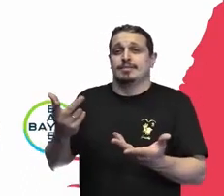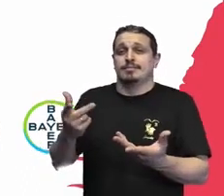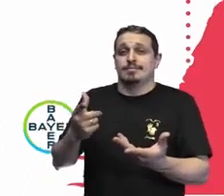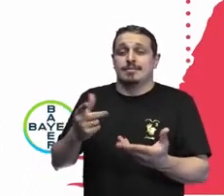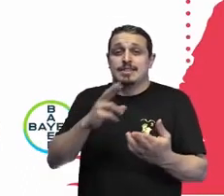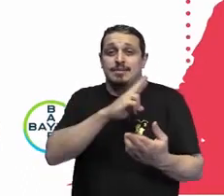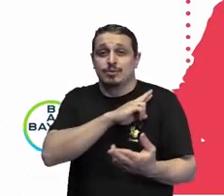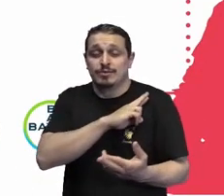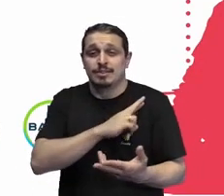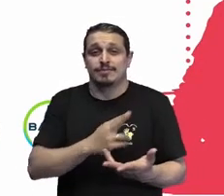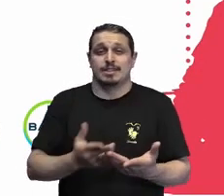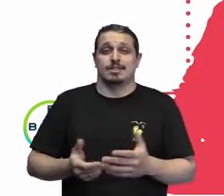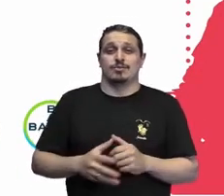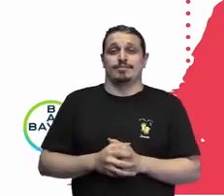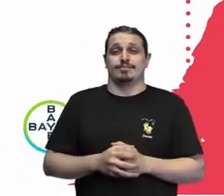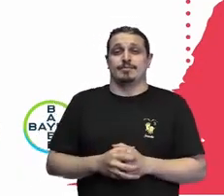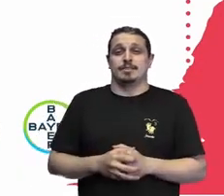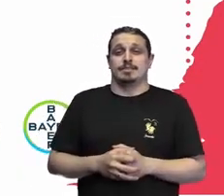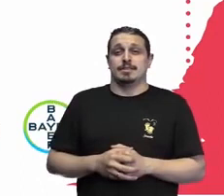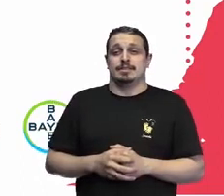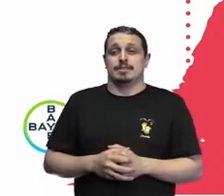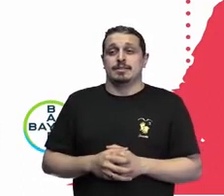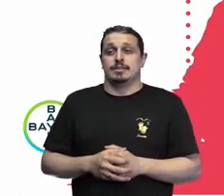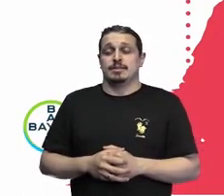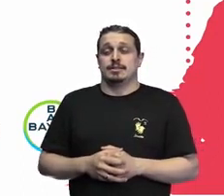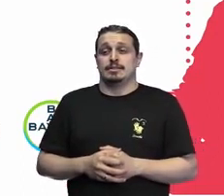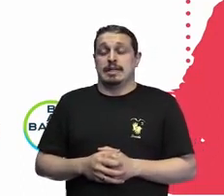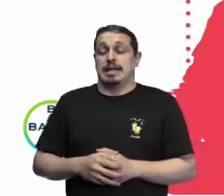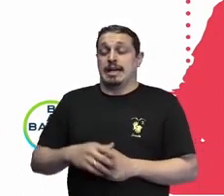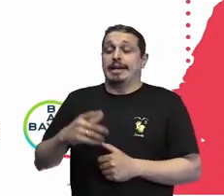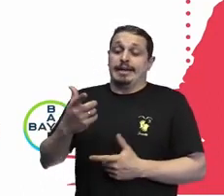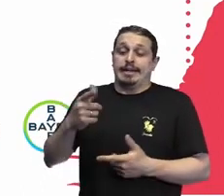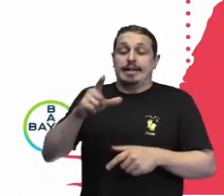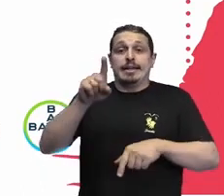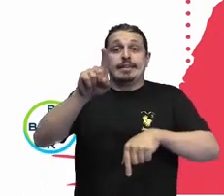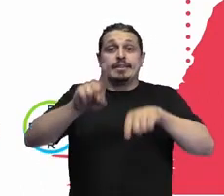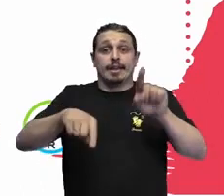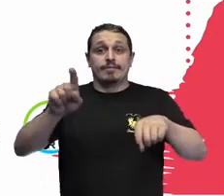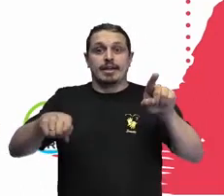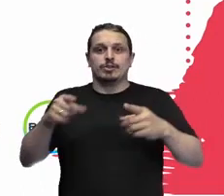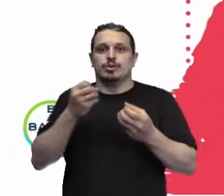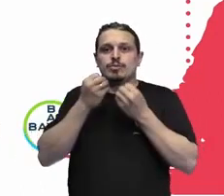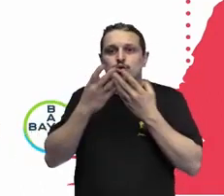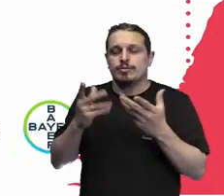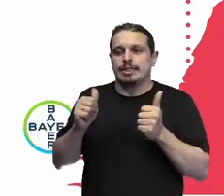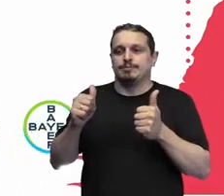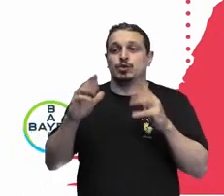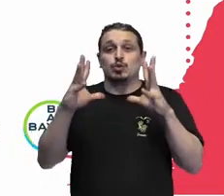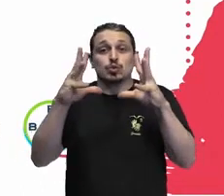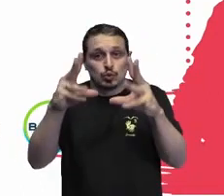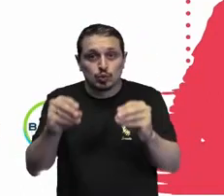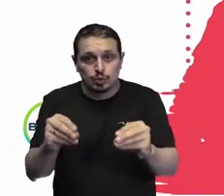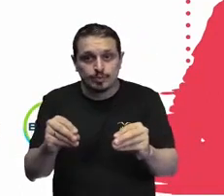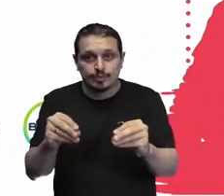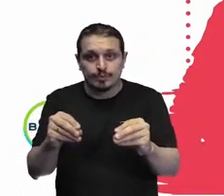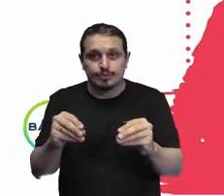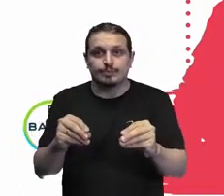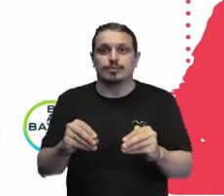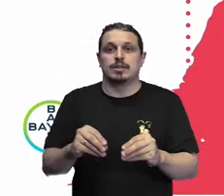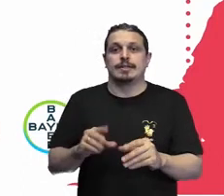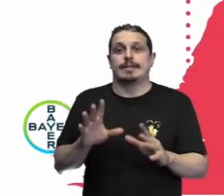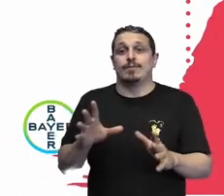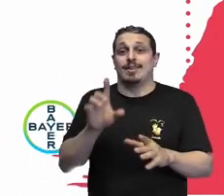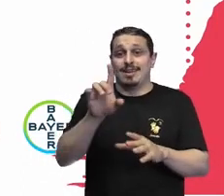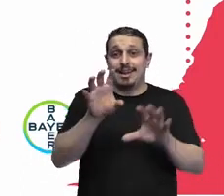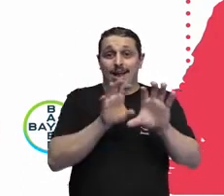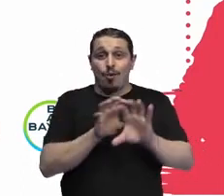Então, a diversidade, ela acaba fazendo bem em todos os aspectos, né? E em todo o ecossistema que as organizações estão